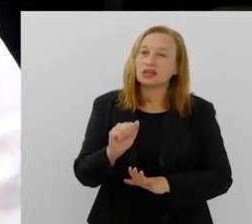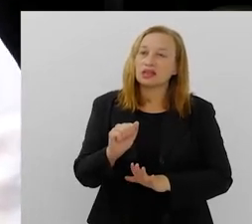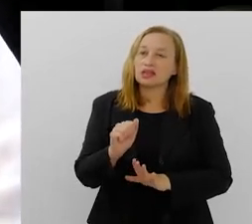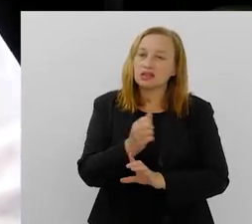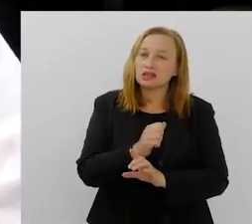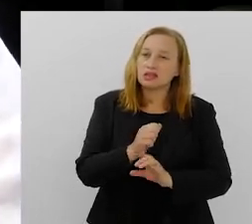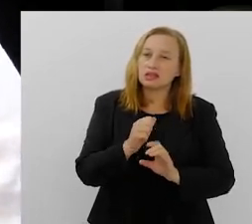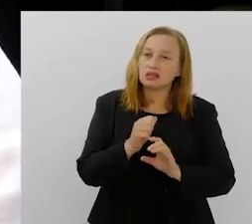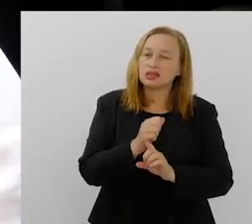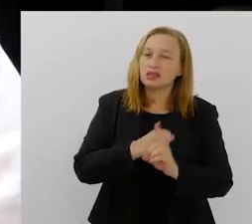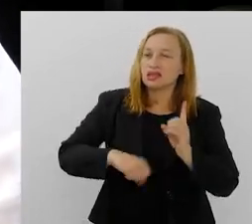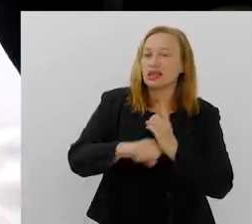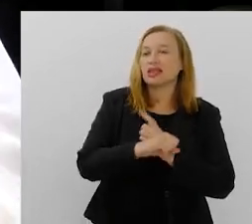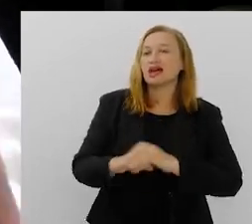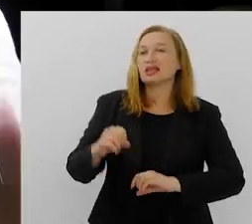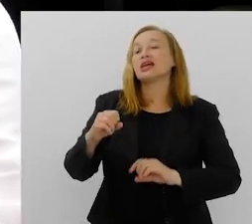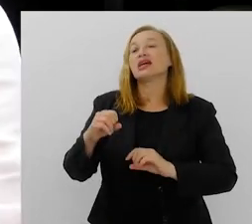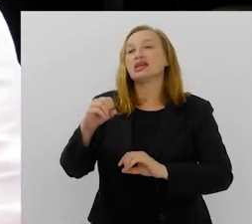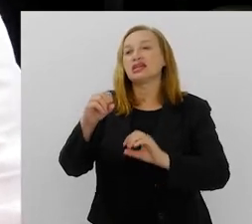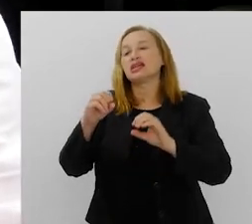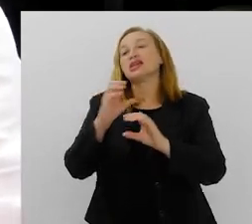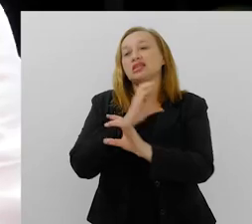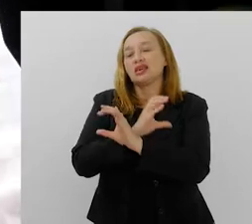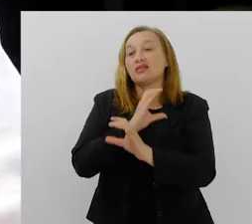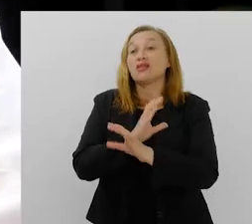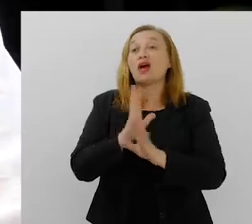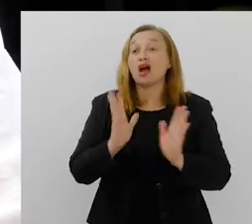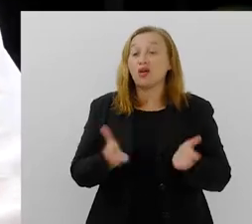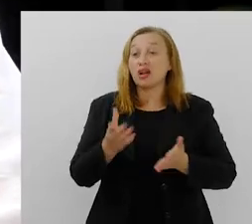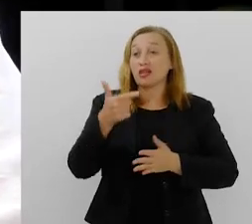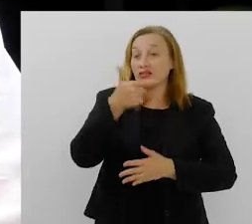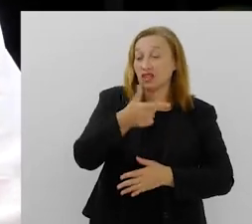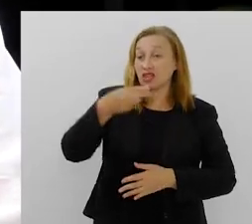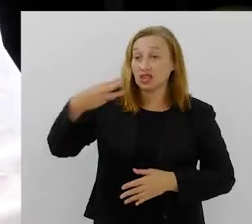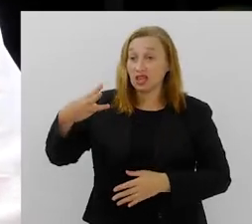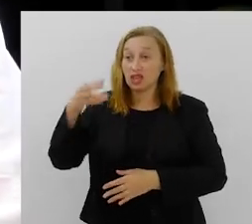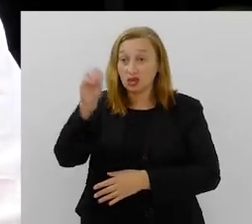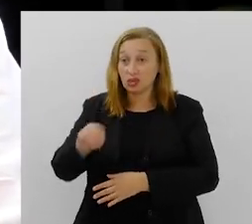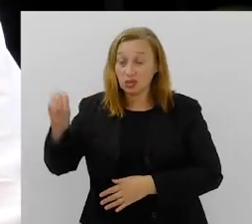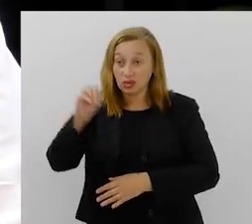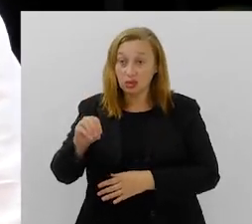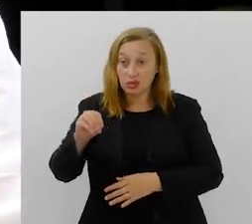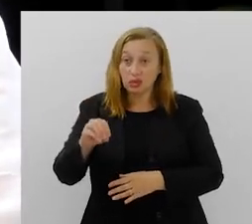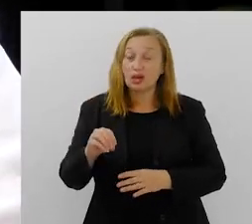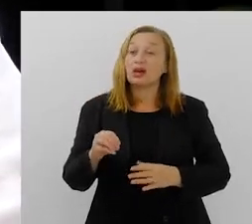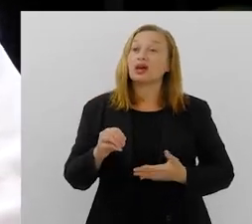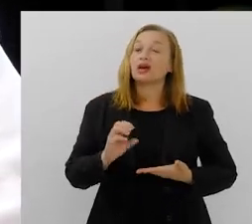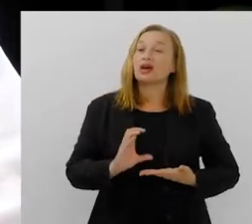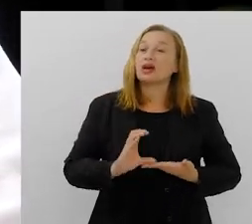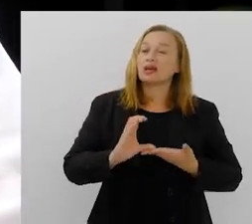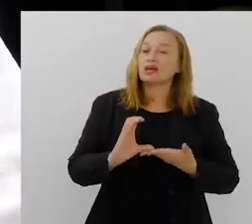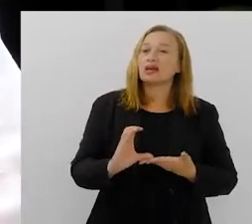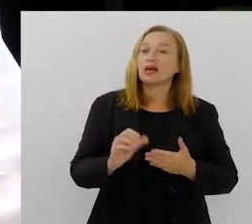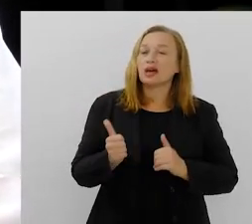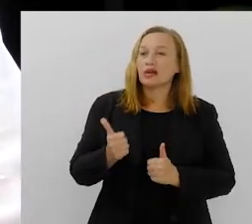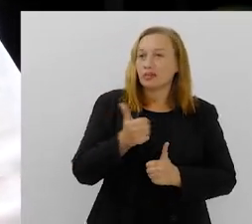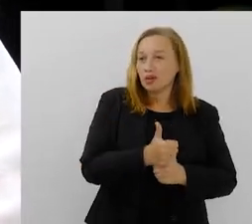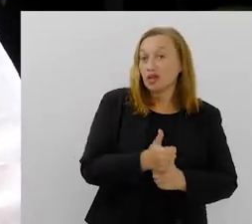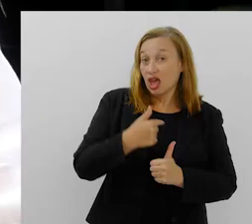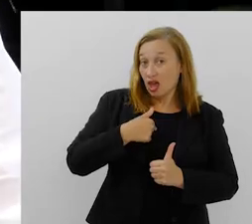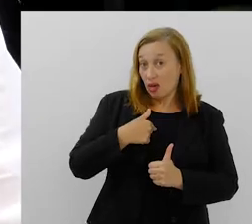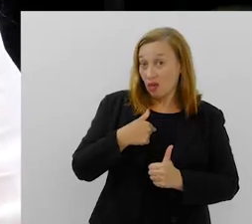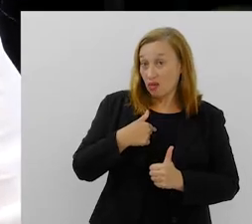Agora, no dia 23 de outubro, aqui nessa Casa do Povo, nós faremos a posse da sociedade civil na